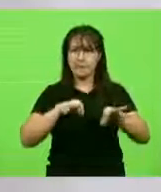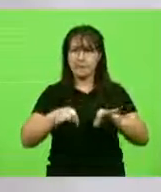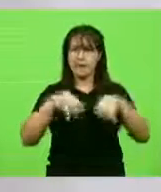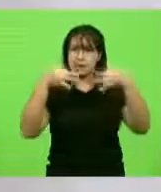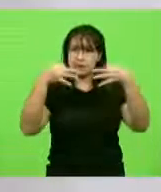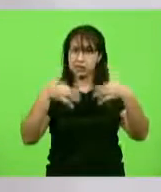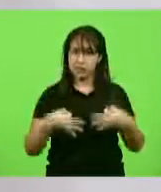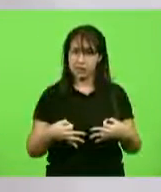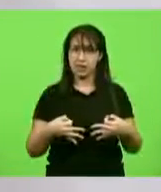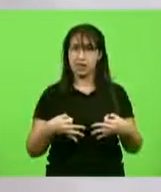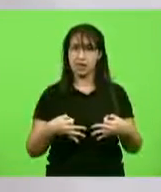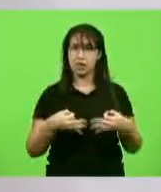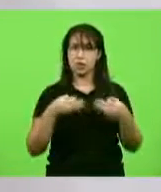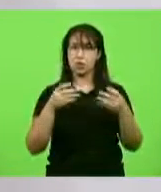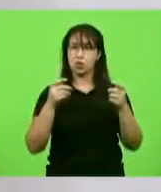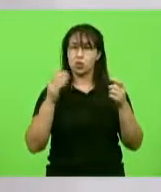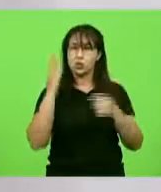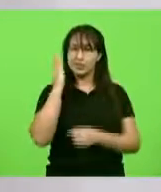governar.